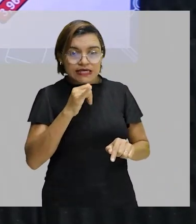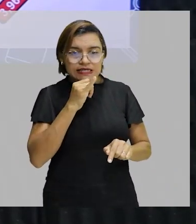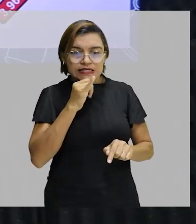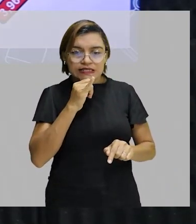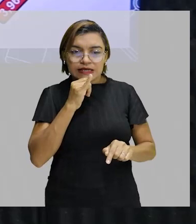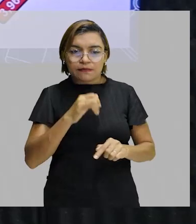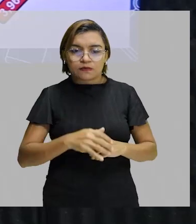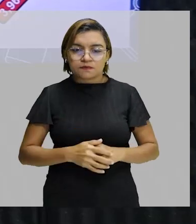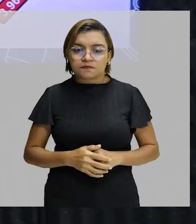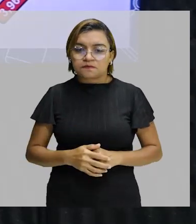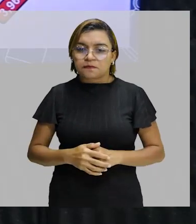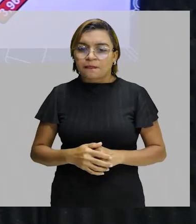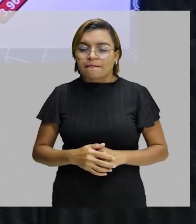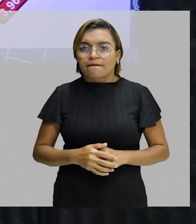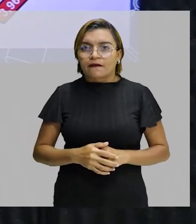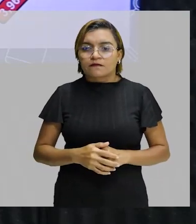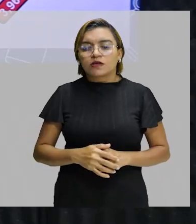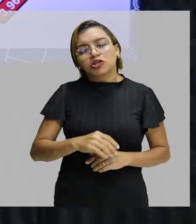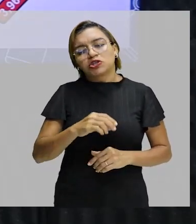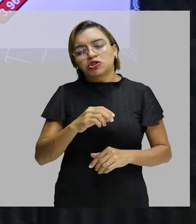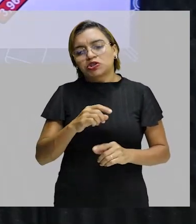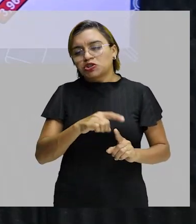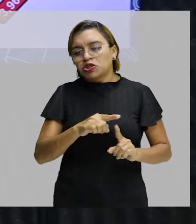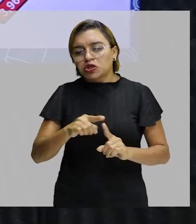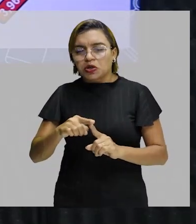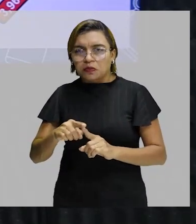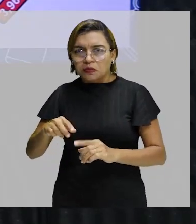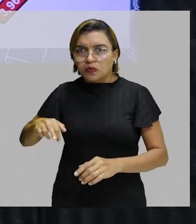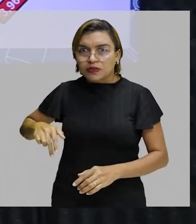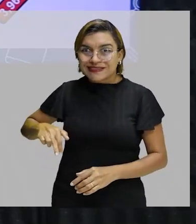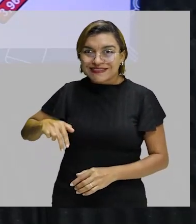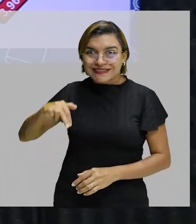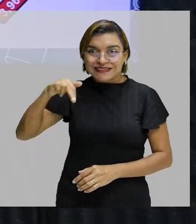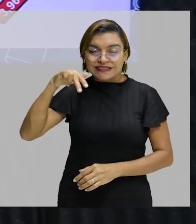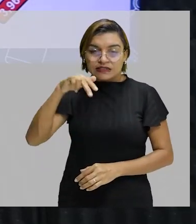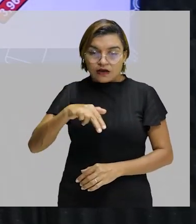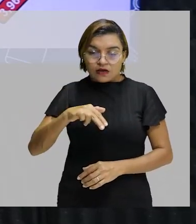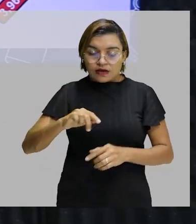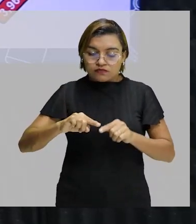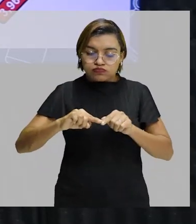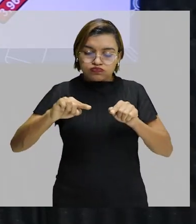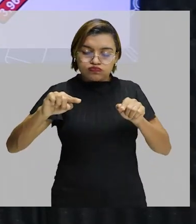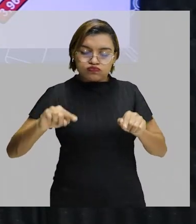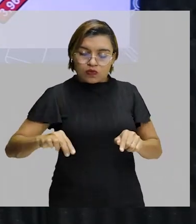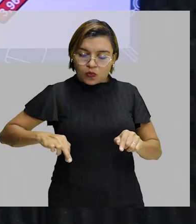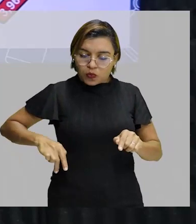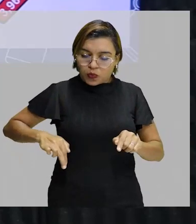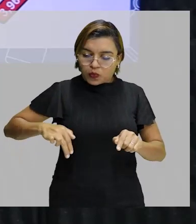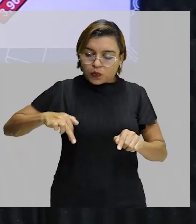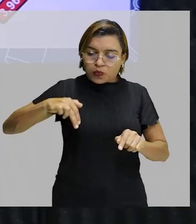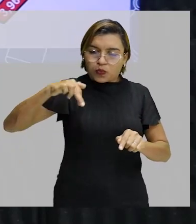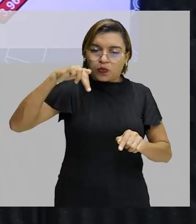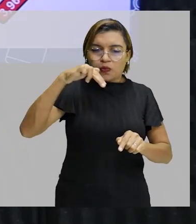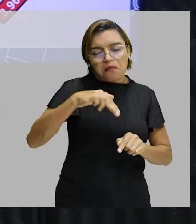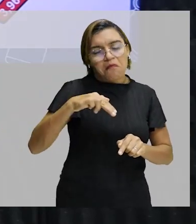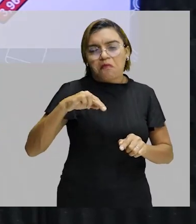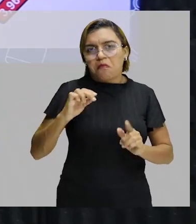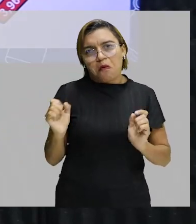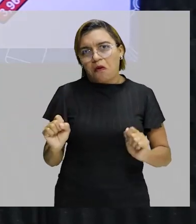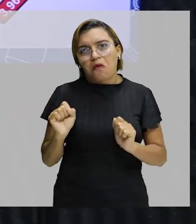obrigatoriedade de estilo de salto, o objetivo é saltar sobre o sarrafo, pode saltar ventralmente,